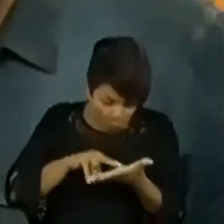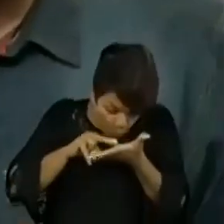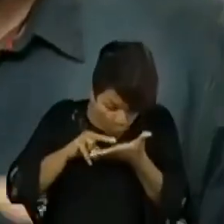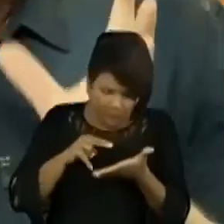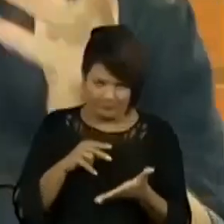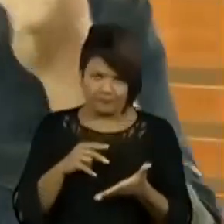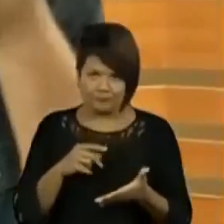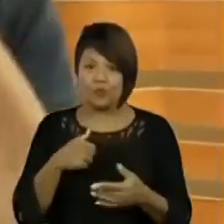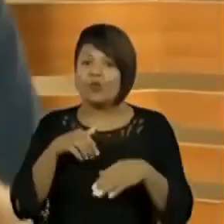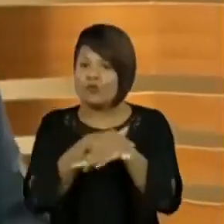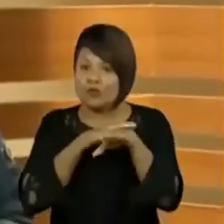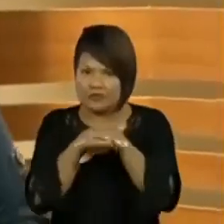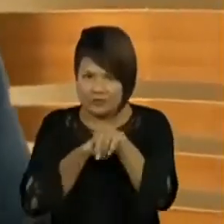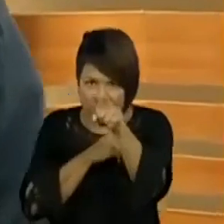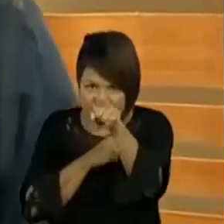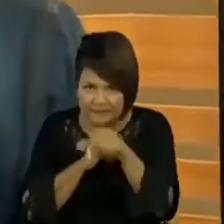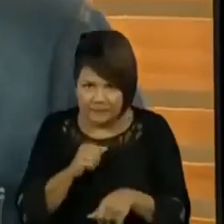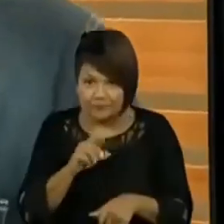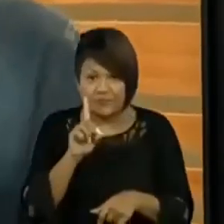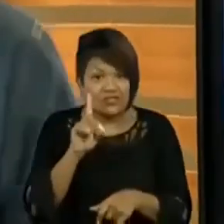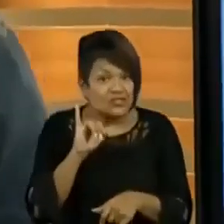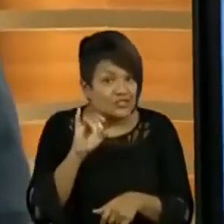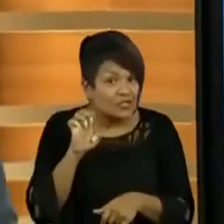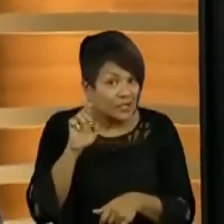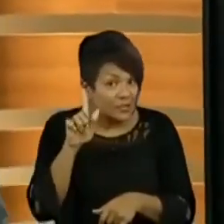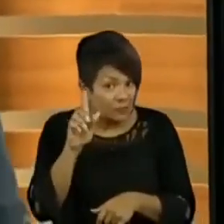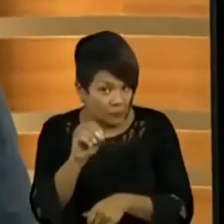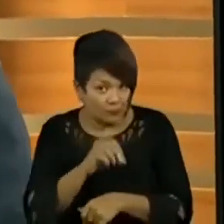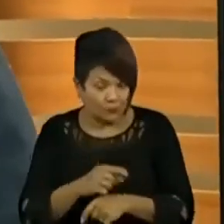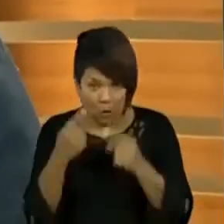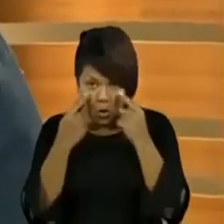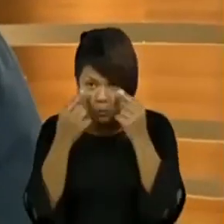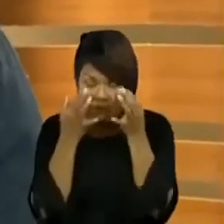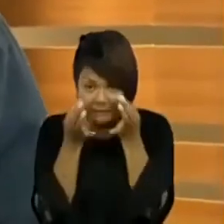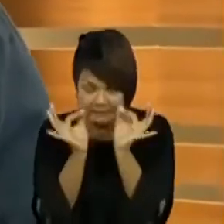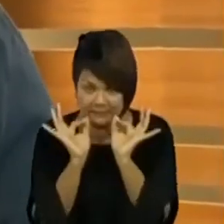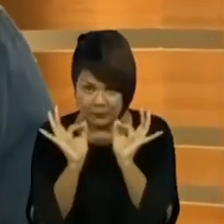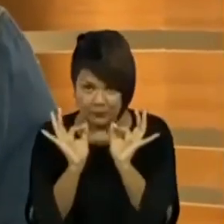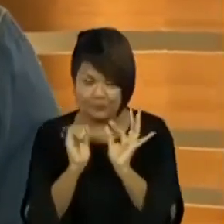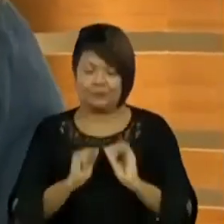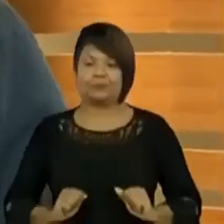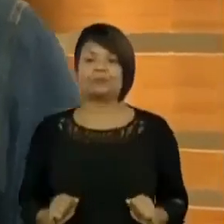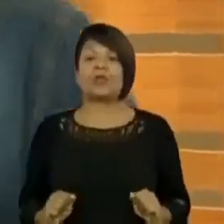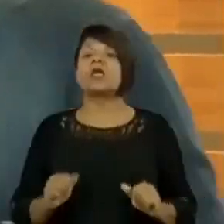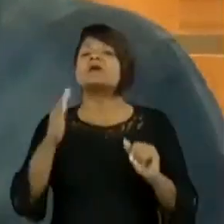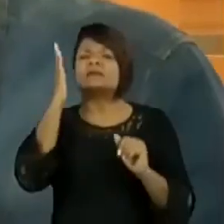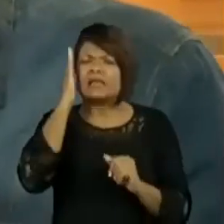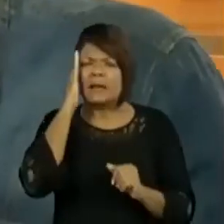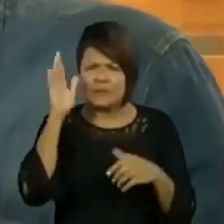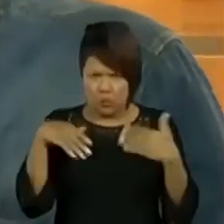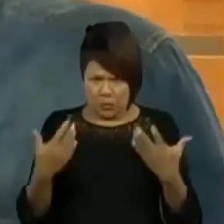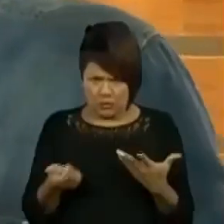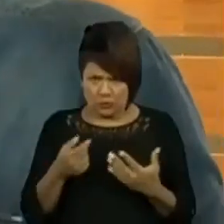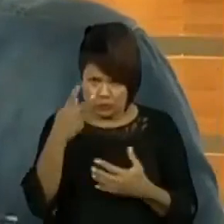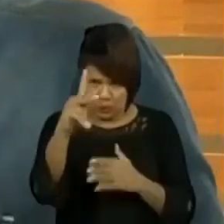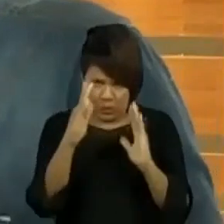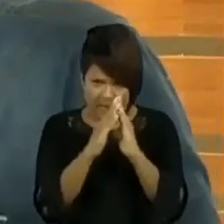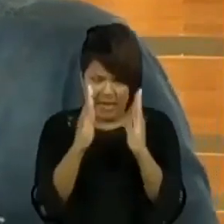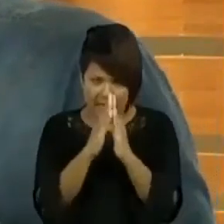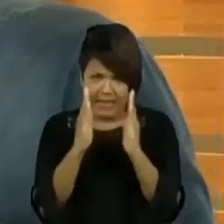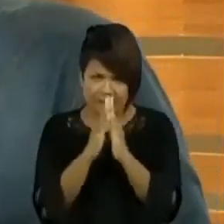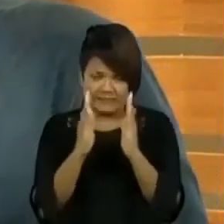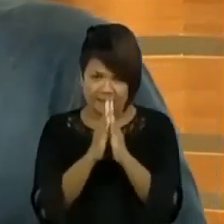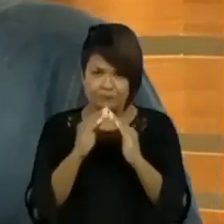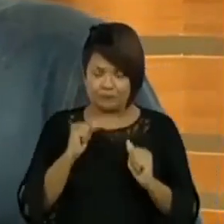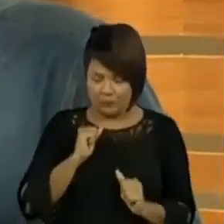agora. Sério, vamos lá, Diegoão. Diego, o seguinte, sabe quando você abre a torneira da sua casa ou da sua